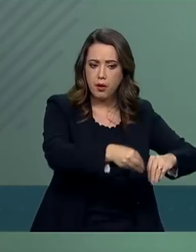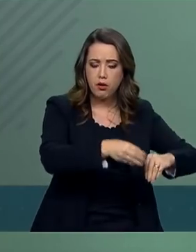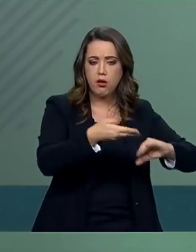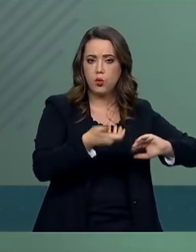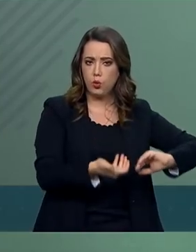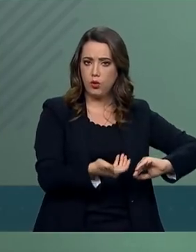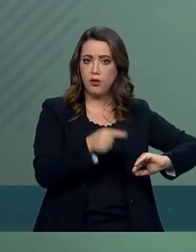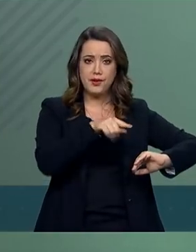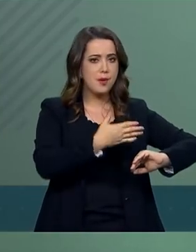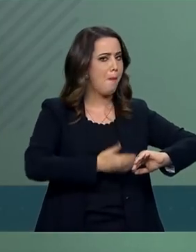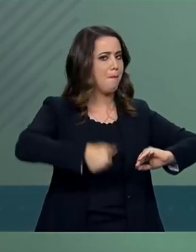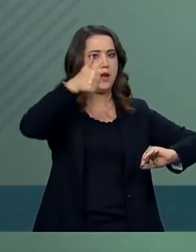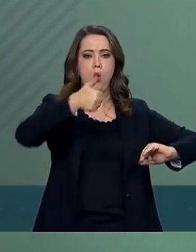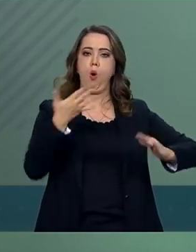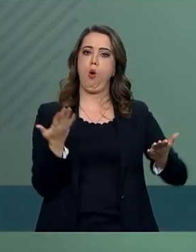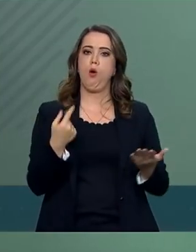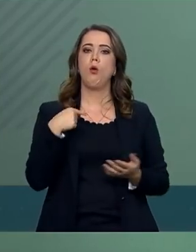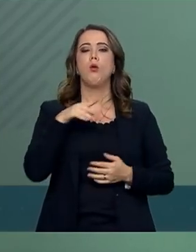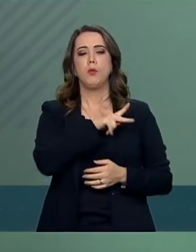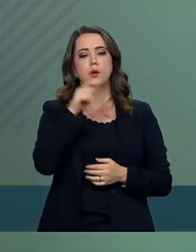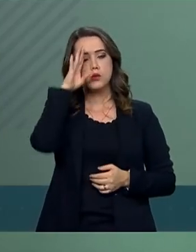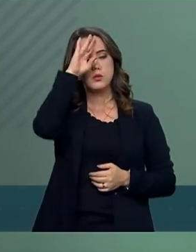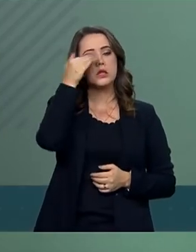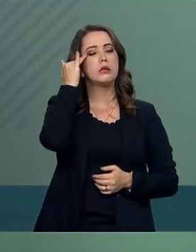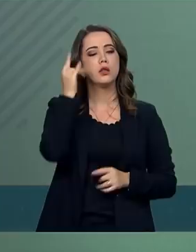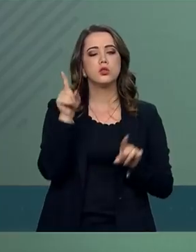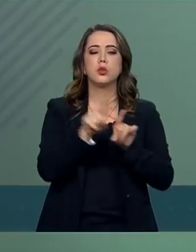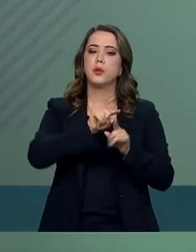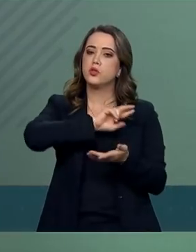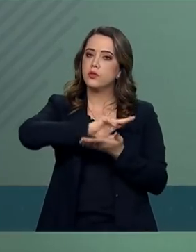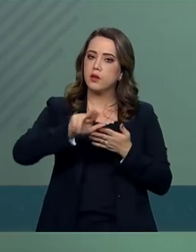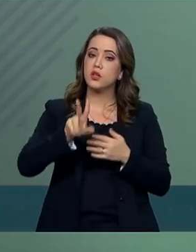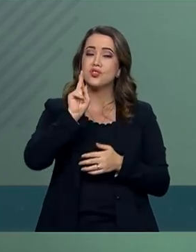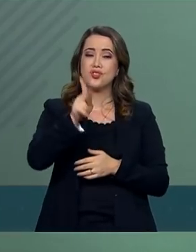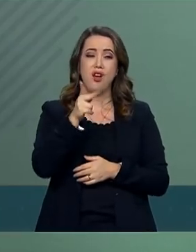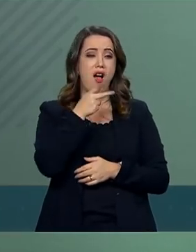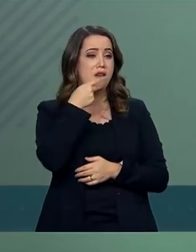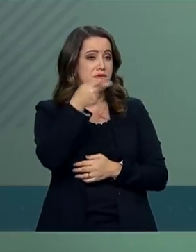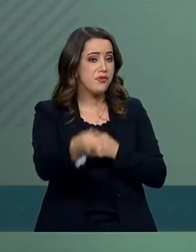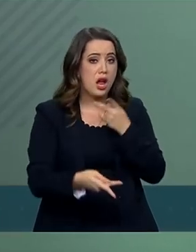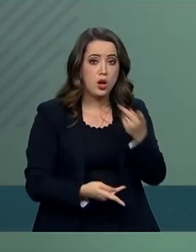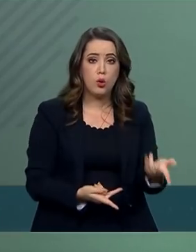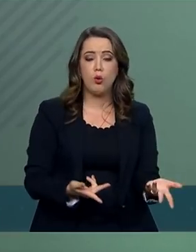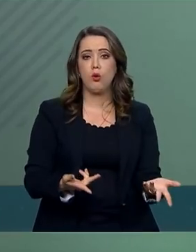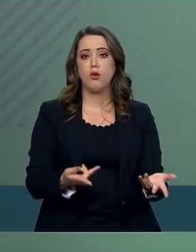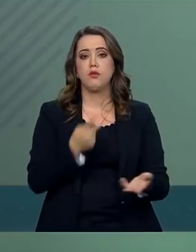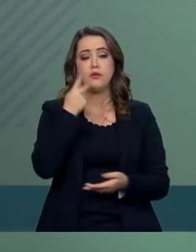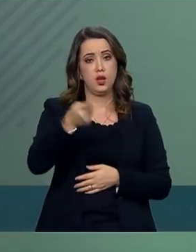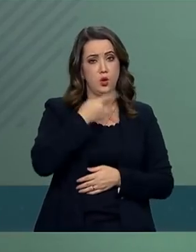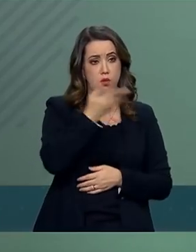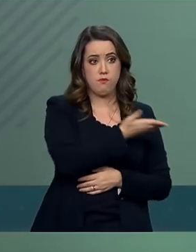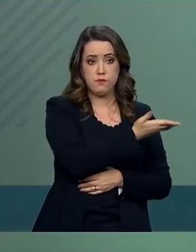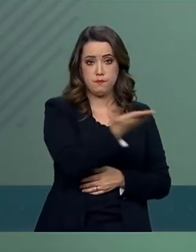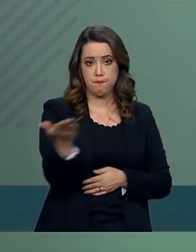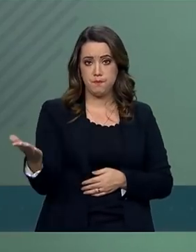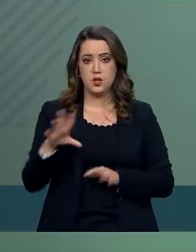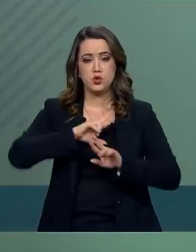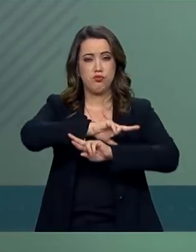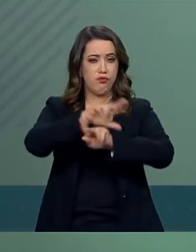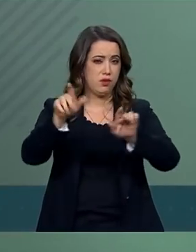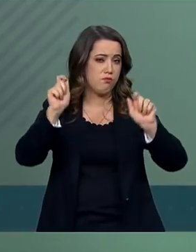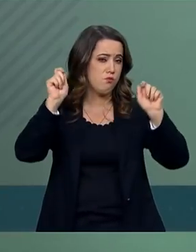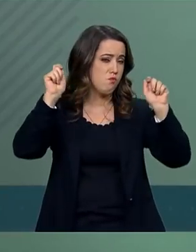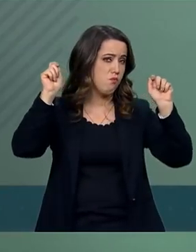melhor. E ele também compreende, por diversas vezes, Abus falou, pelos diversos meios,